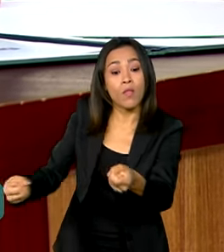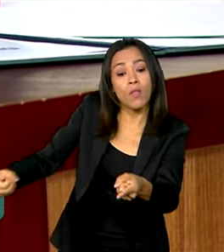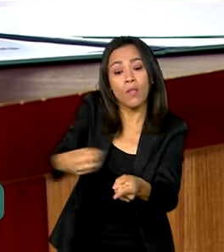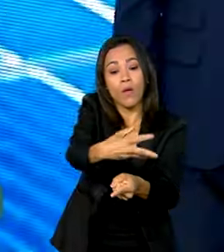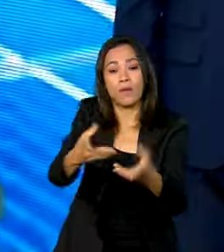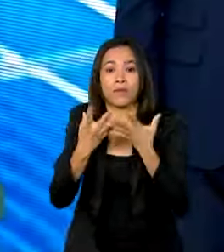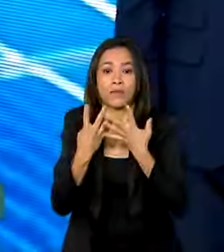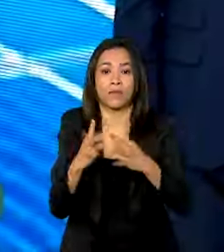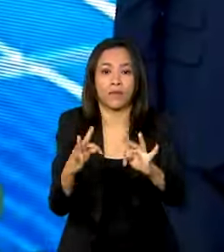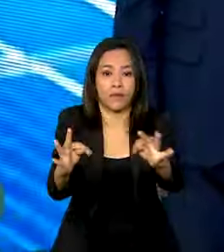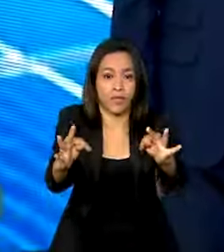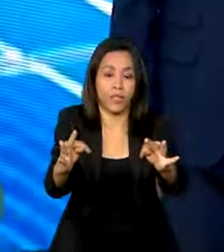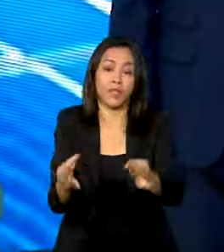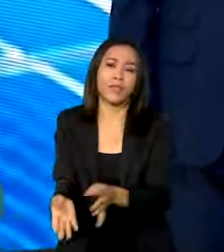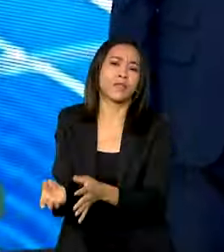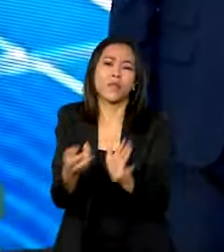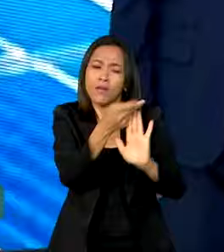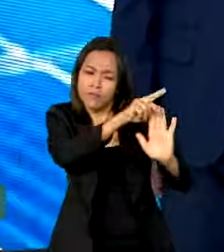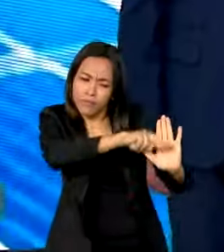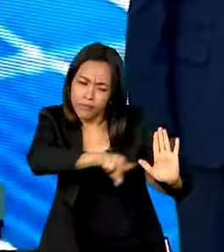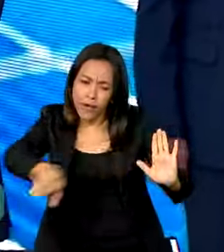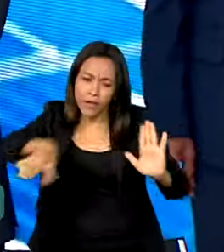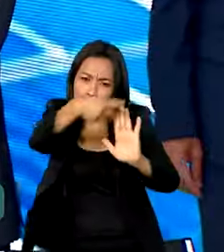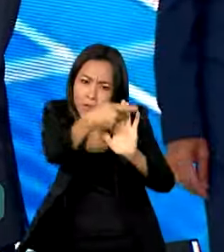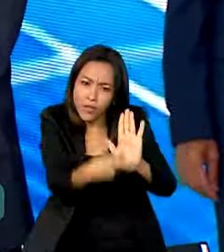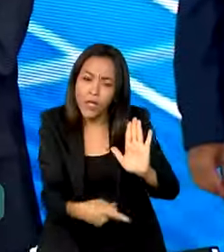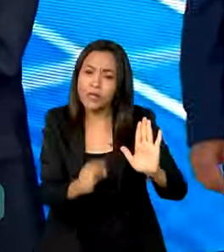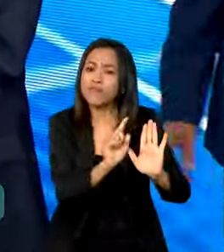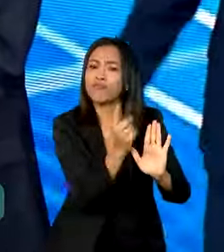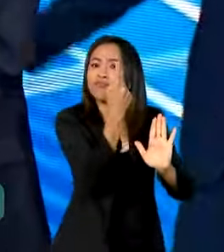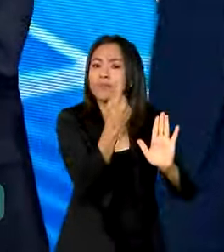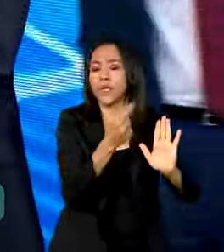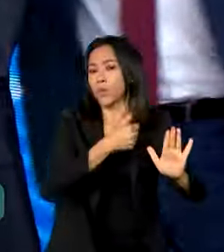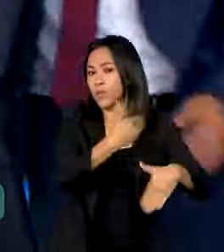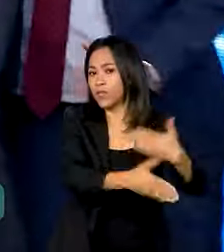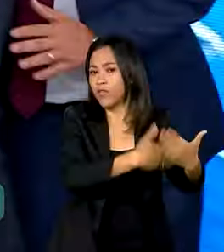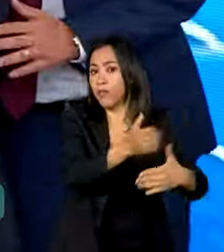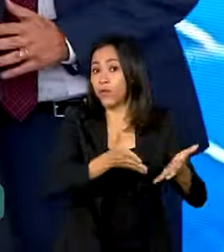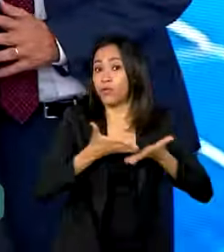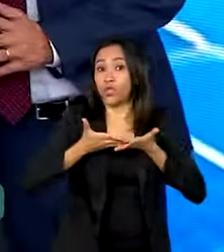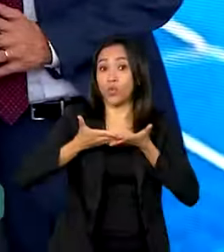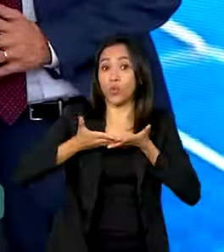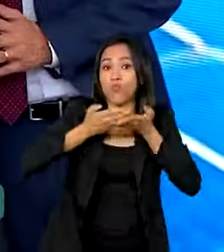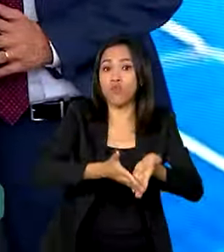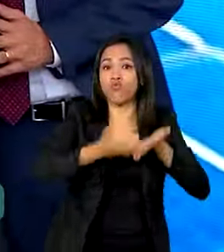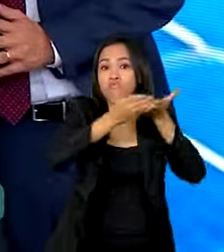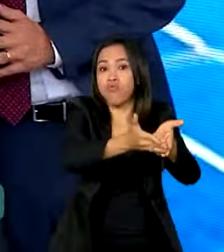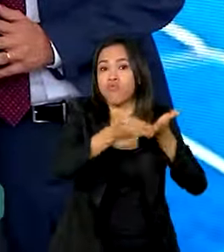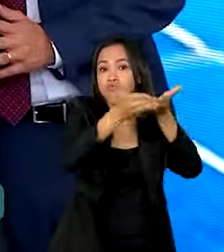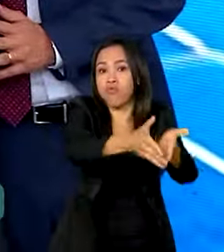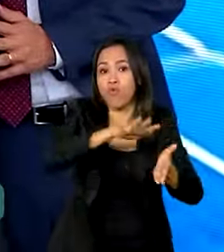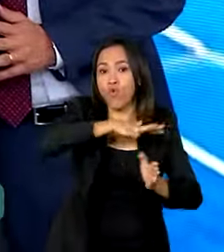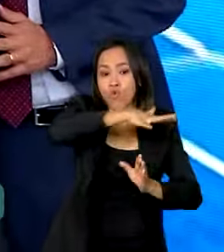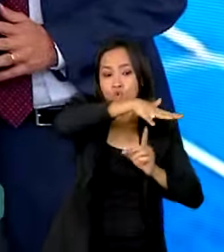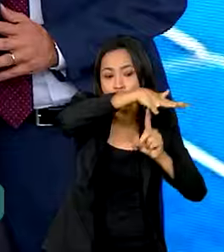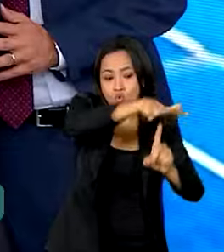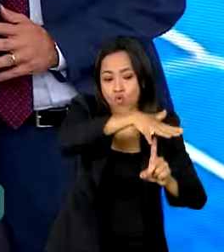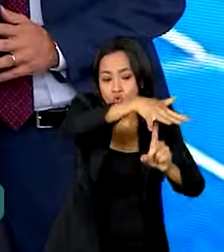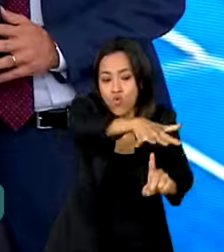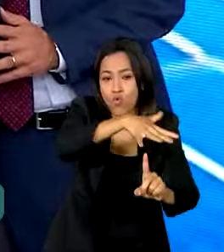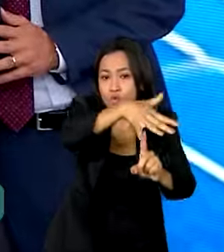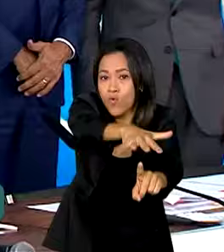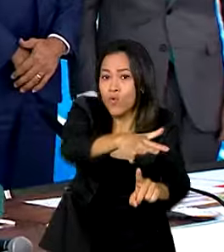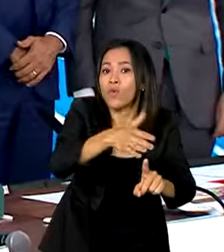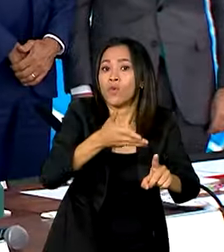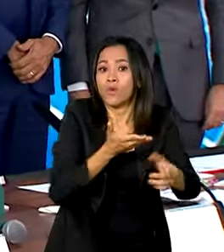tecnologias. Entre os projetos está o desenvolvimento de um barco voador, capaz de voar sobre a lâmina